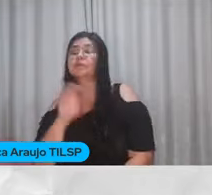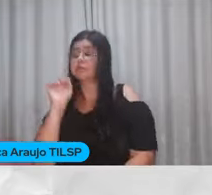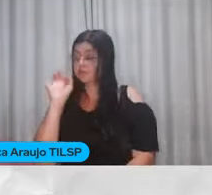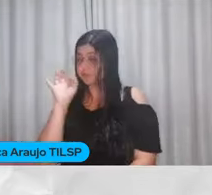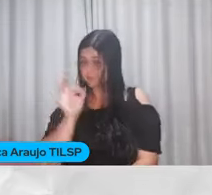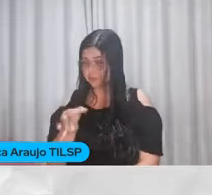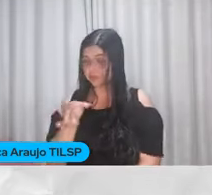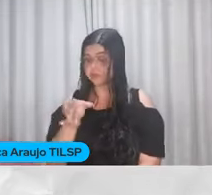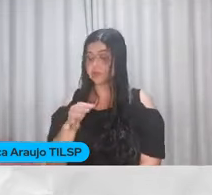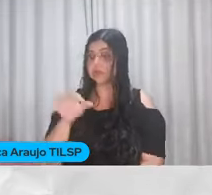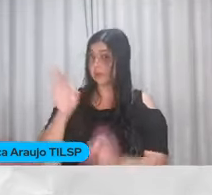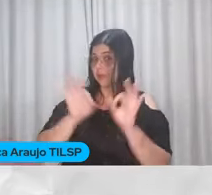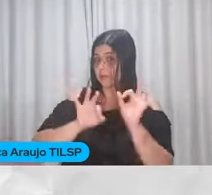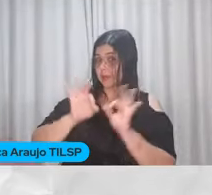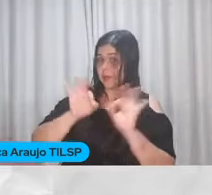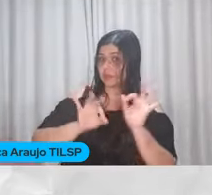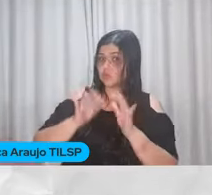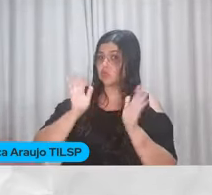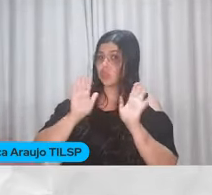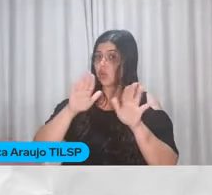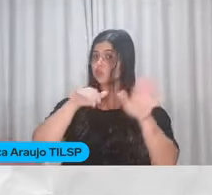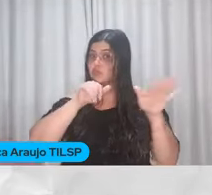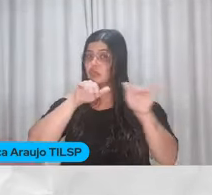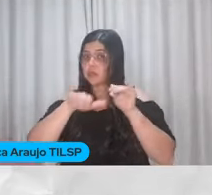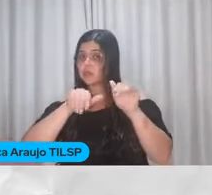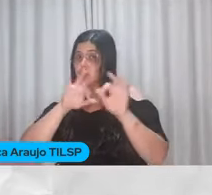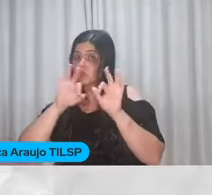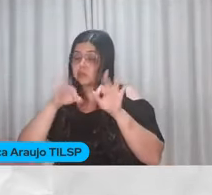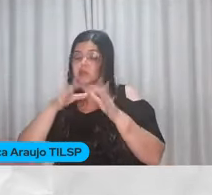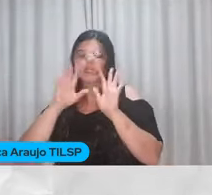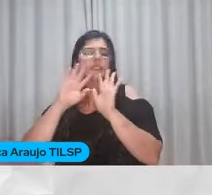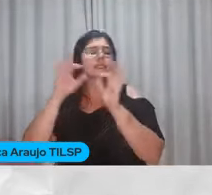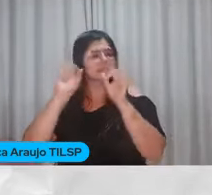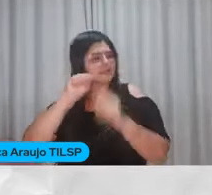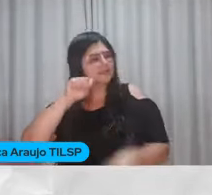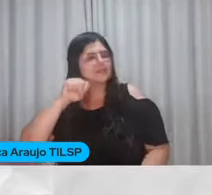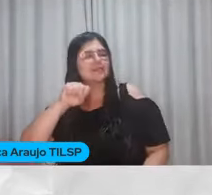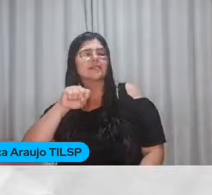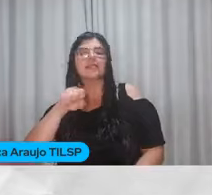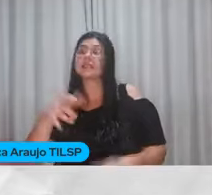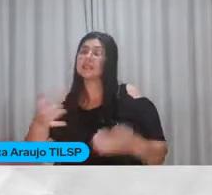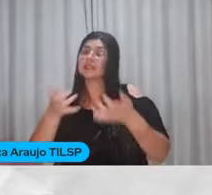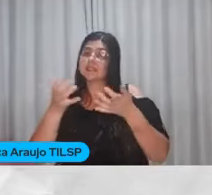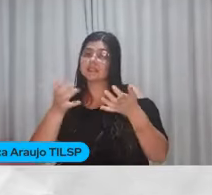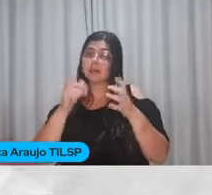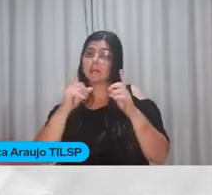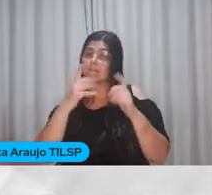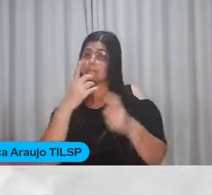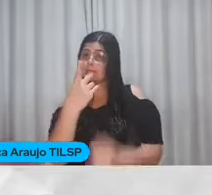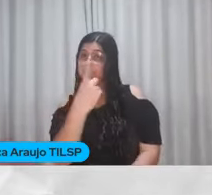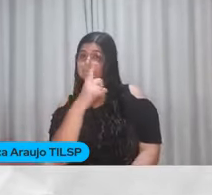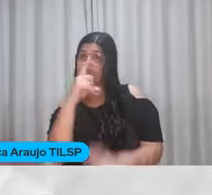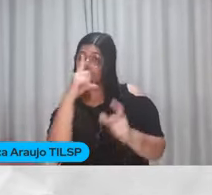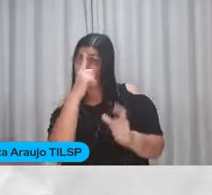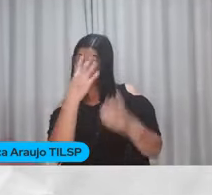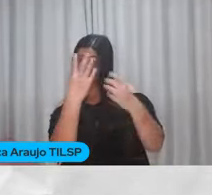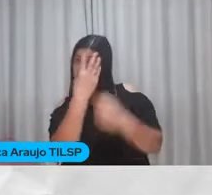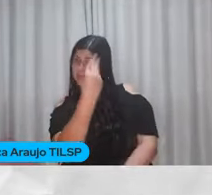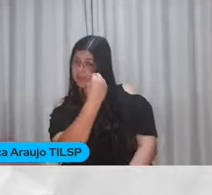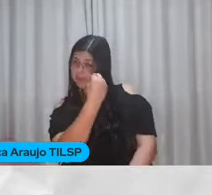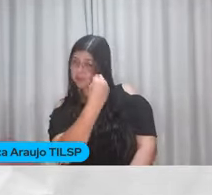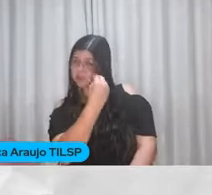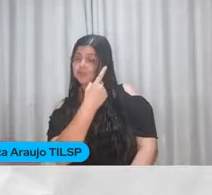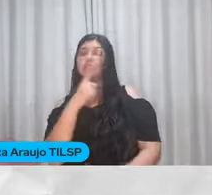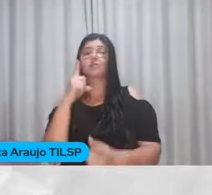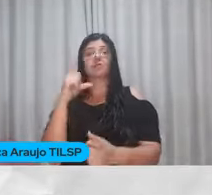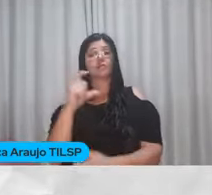Estão preparados? Já convidaram todo mundo? Eu tenho certeza Que sim Quem quiser fazer Aquele print Tirar aquela foto